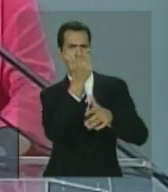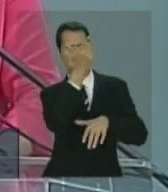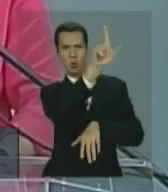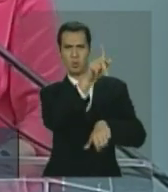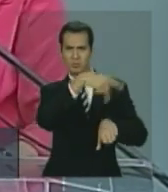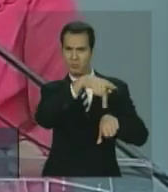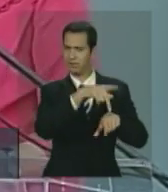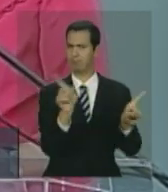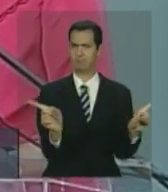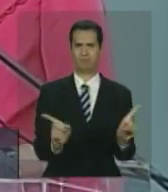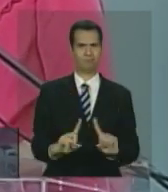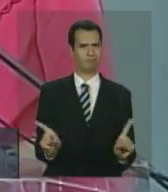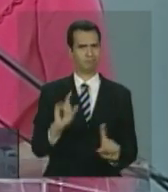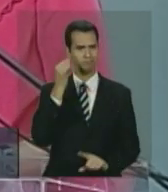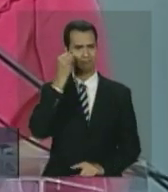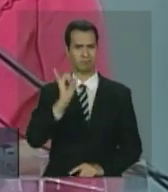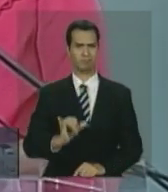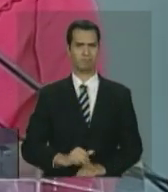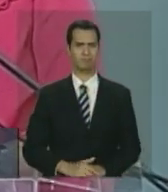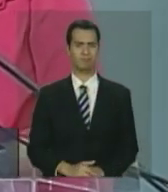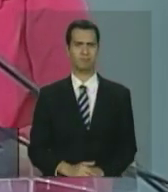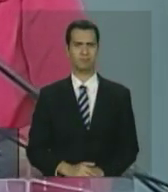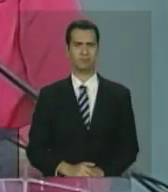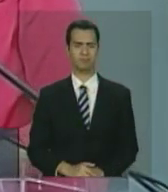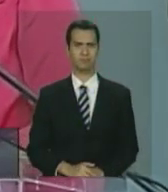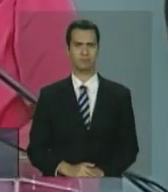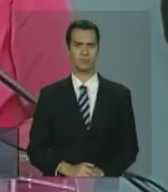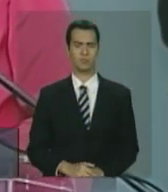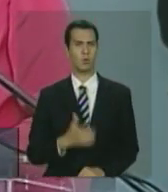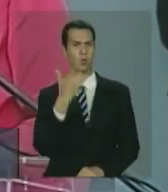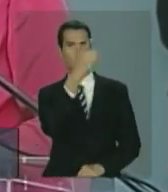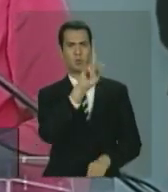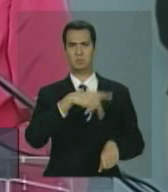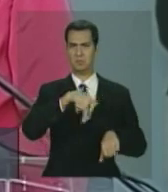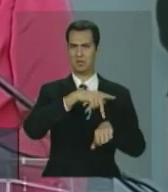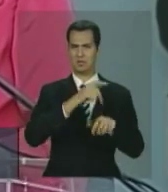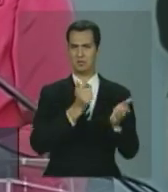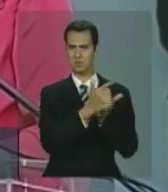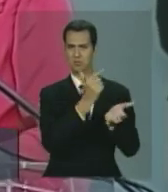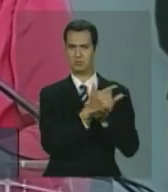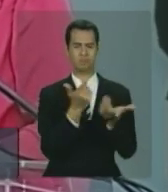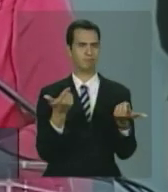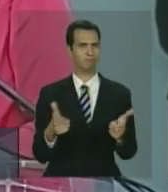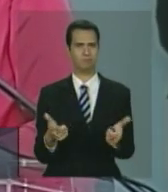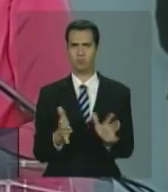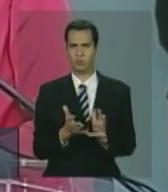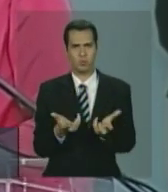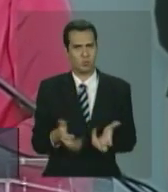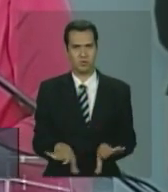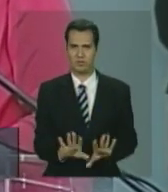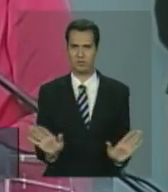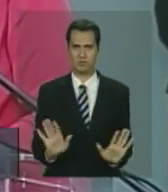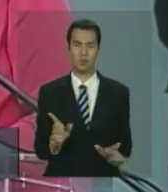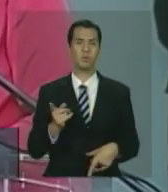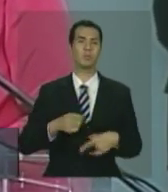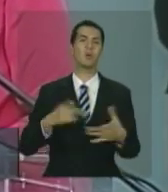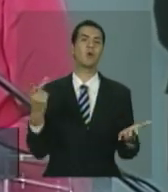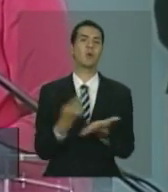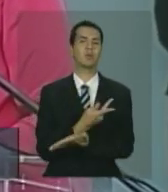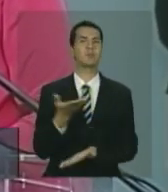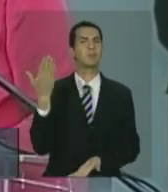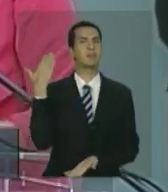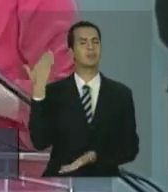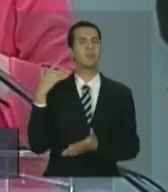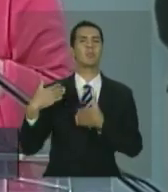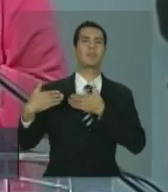de outros países, como foi o caso durante muito tempo das plataformas